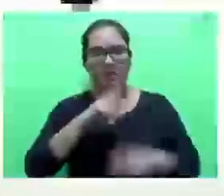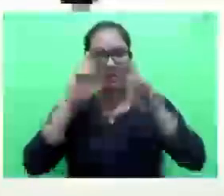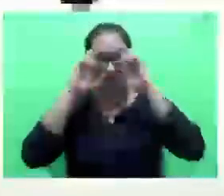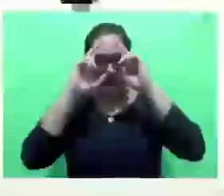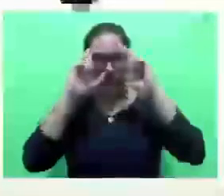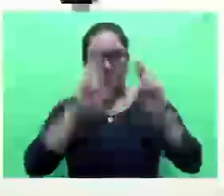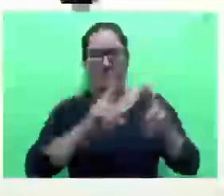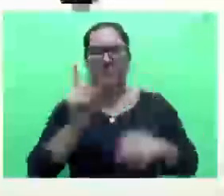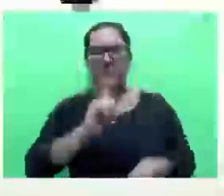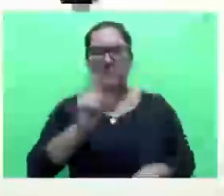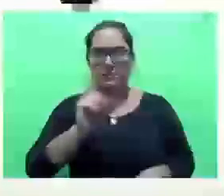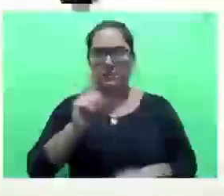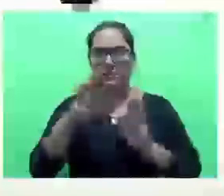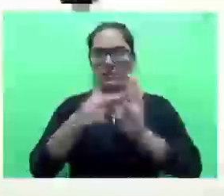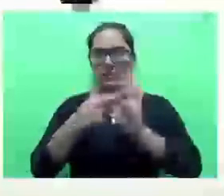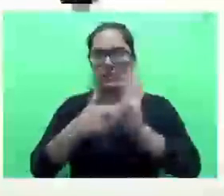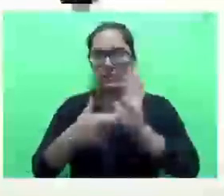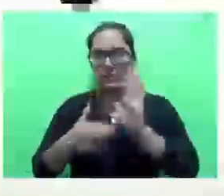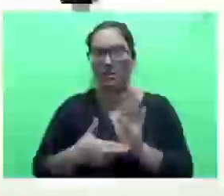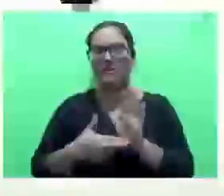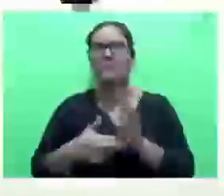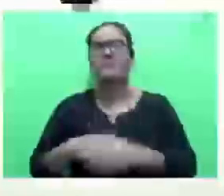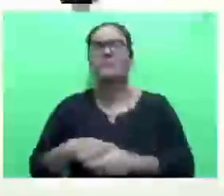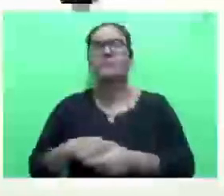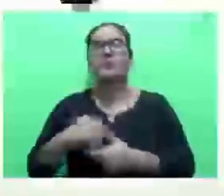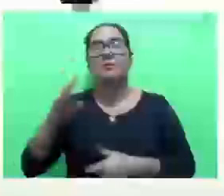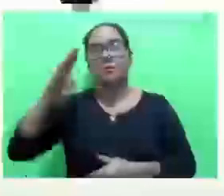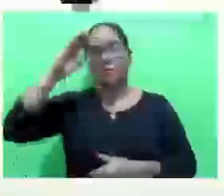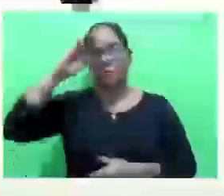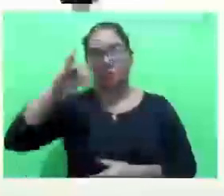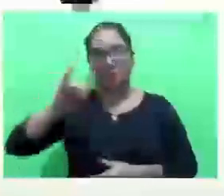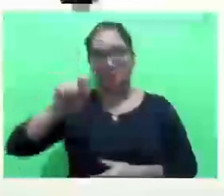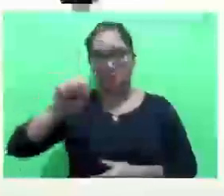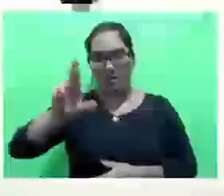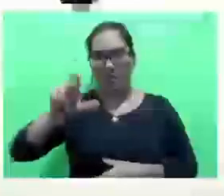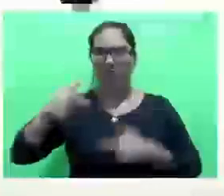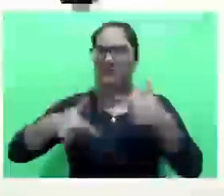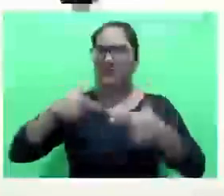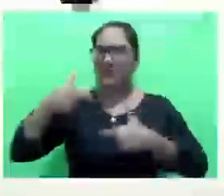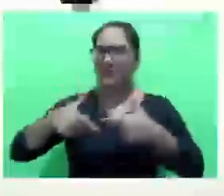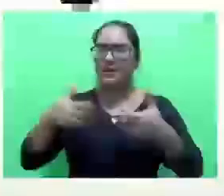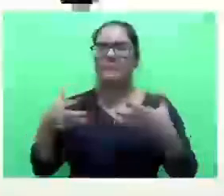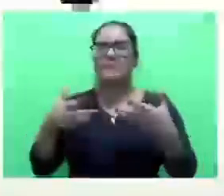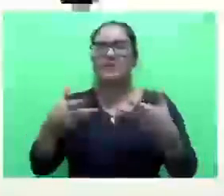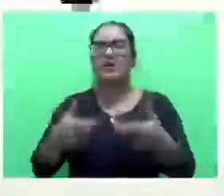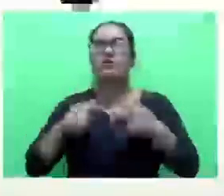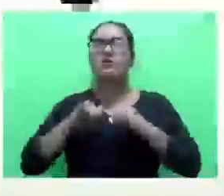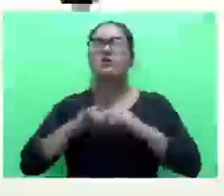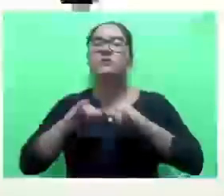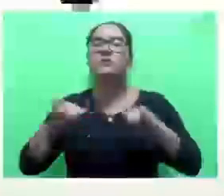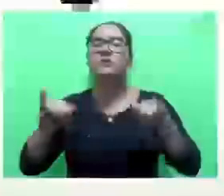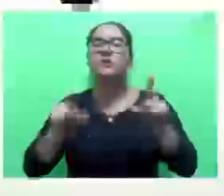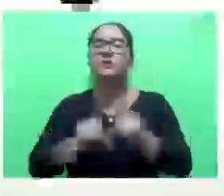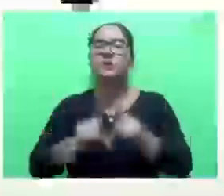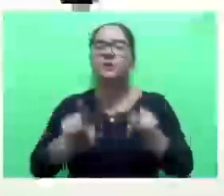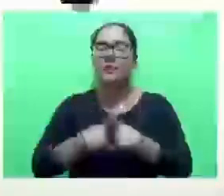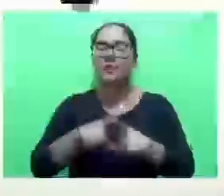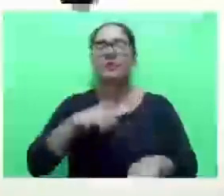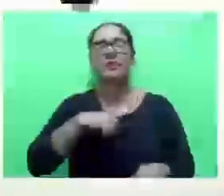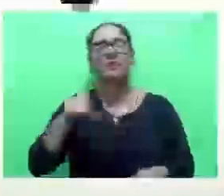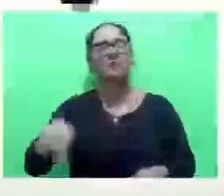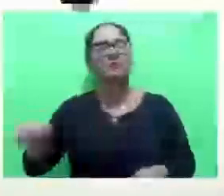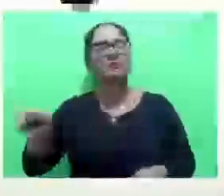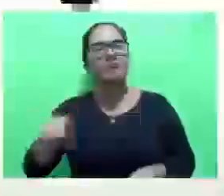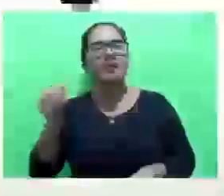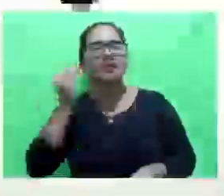regras, e o major Igor foi lá, fez um excelente trabalho também, e dizer também que eles tentaram fazer